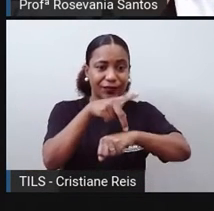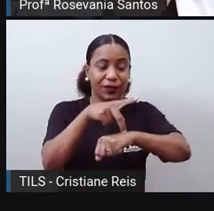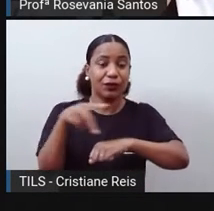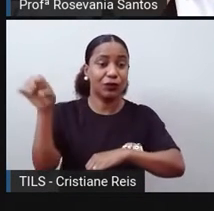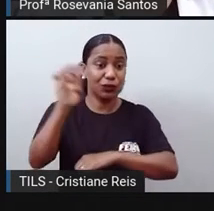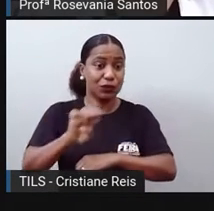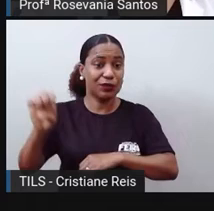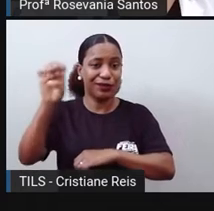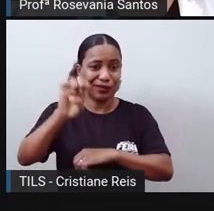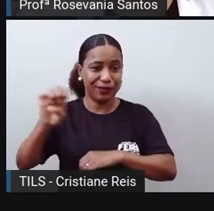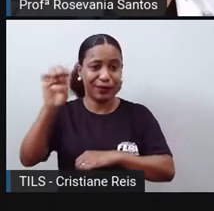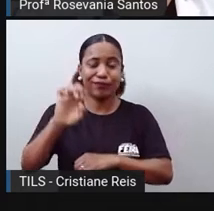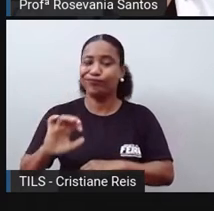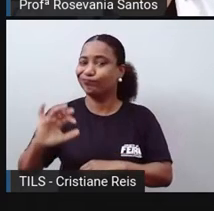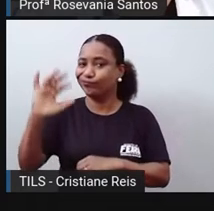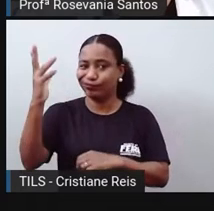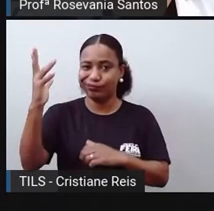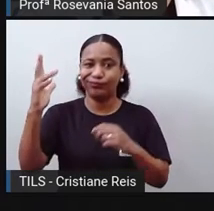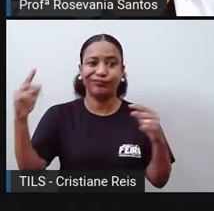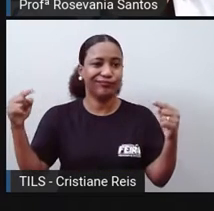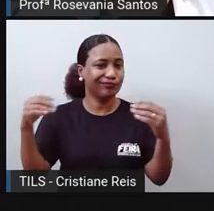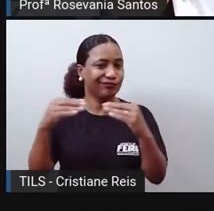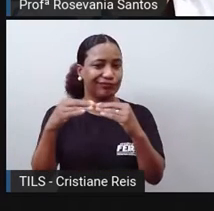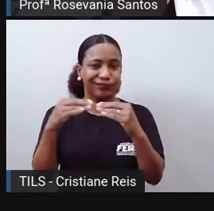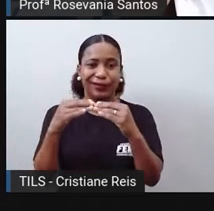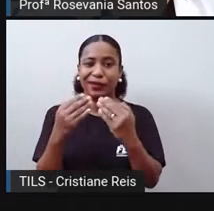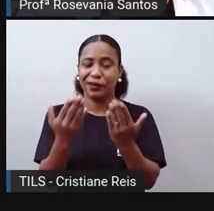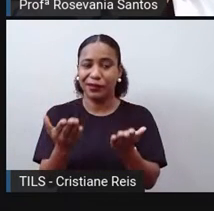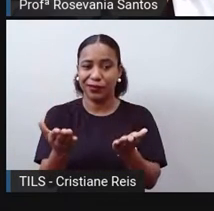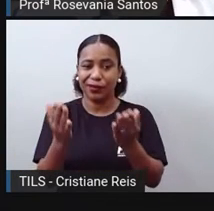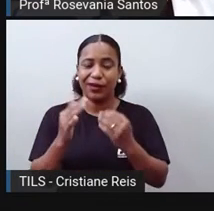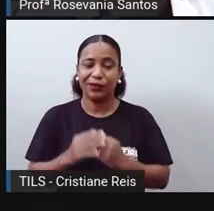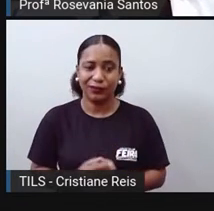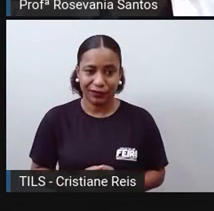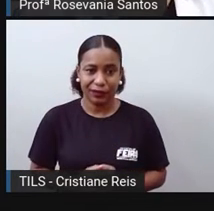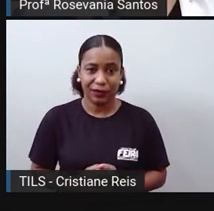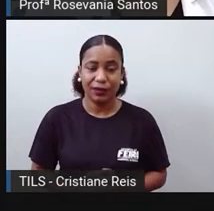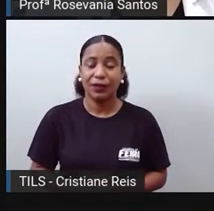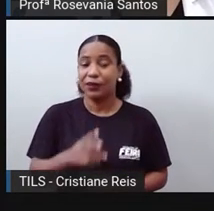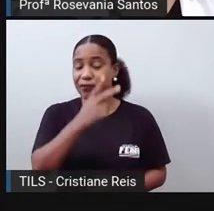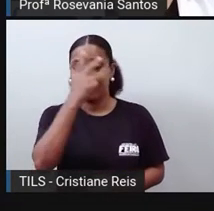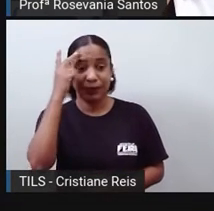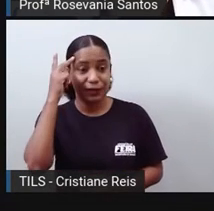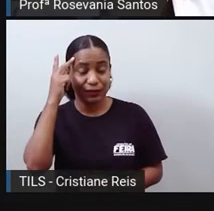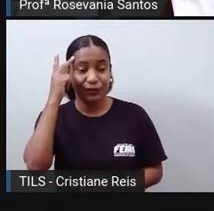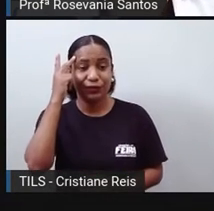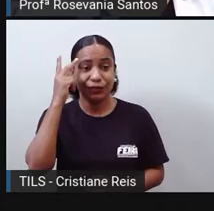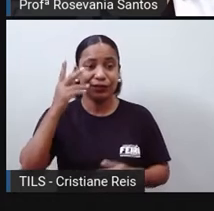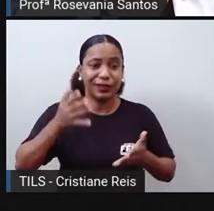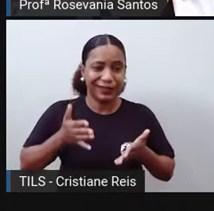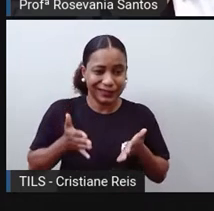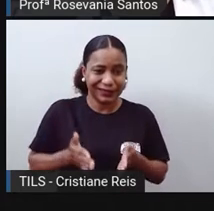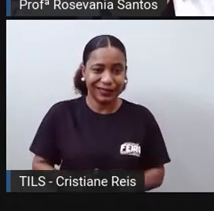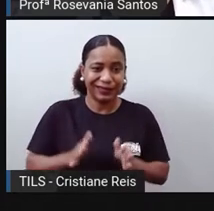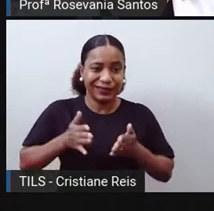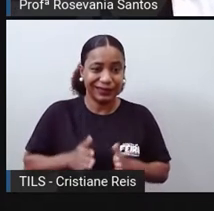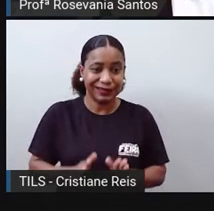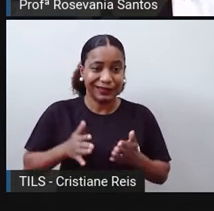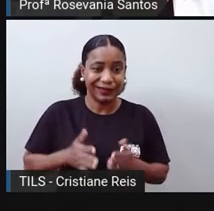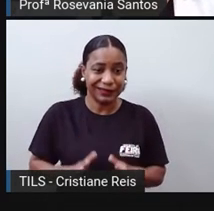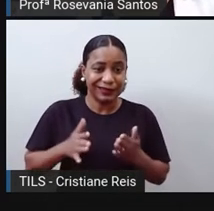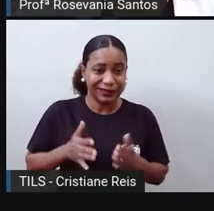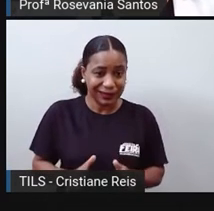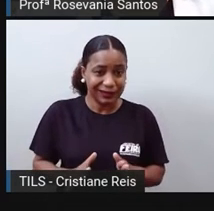Que o controle da natalidade é tão grande que chega ao ponto do número da mortalidade ser maior do que o número da natalidade, né?